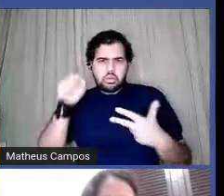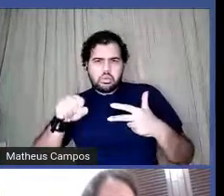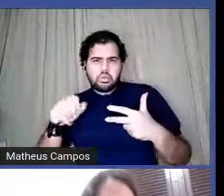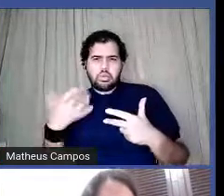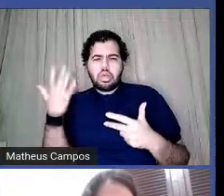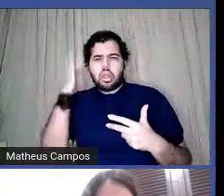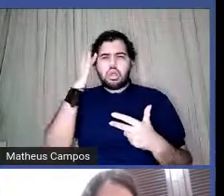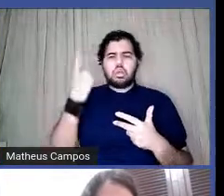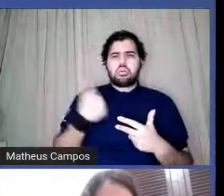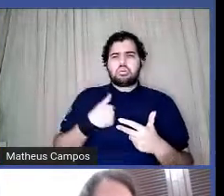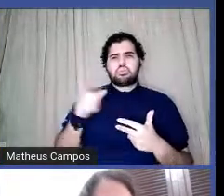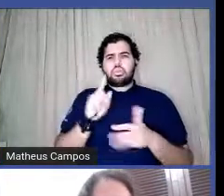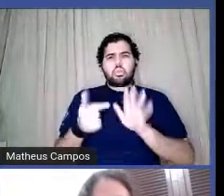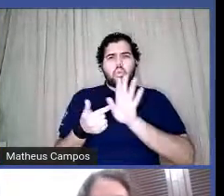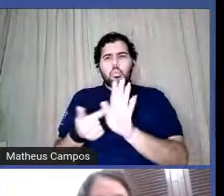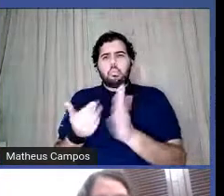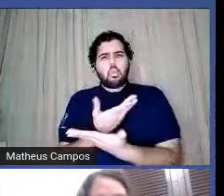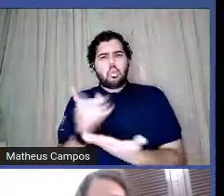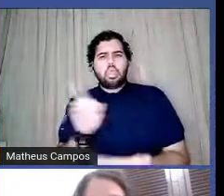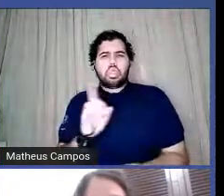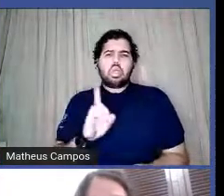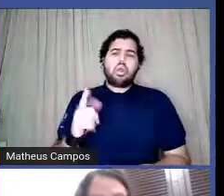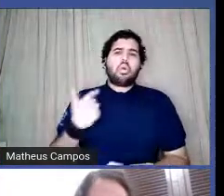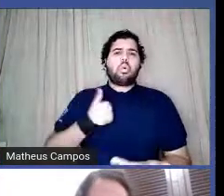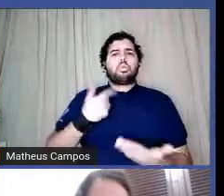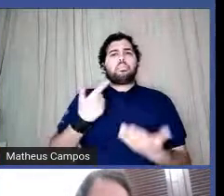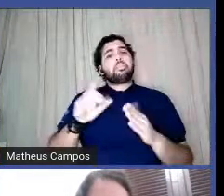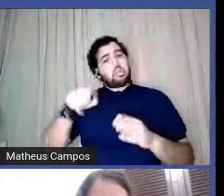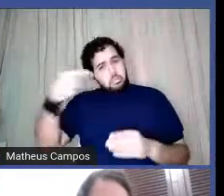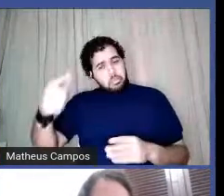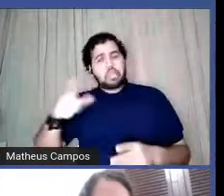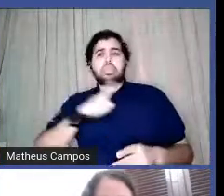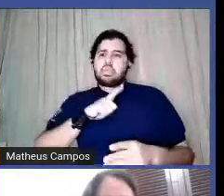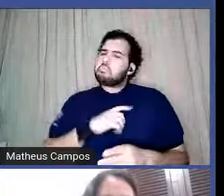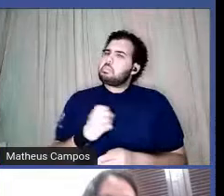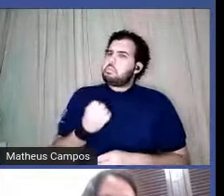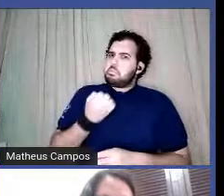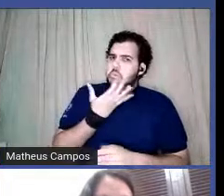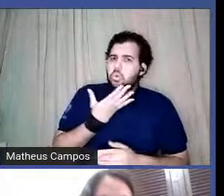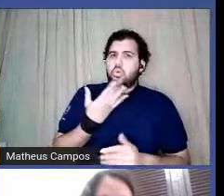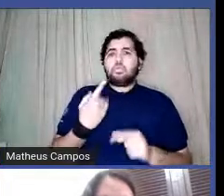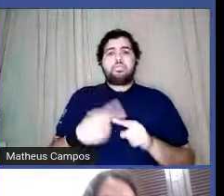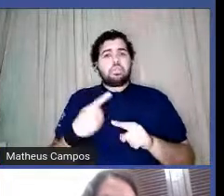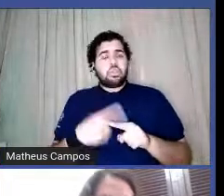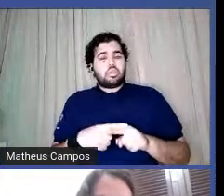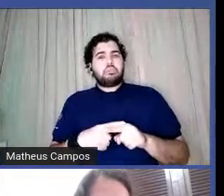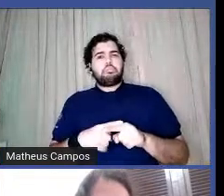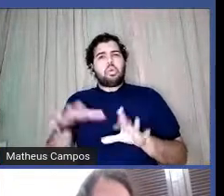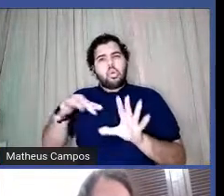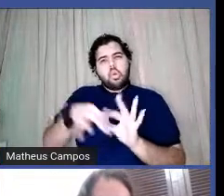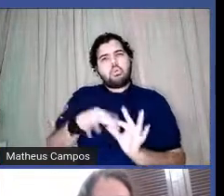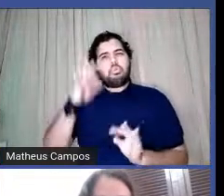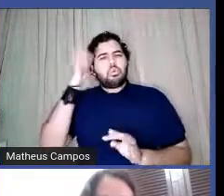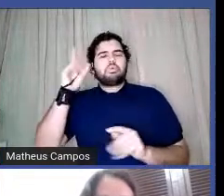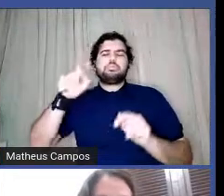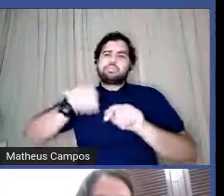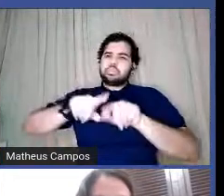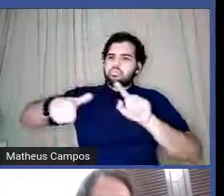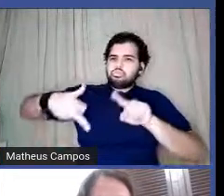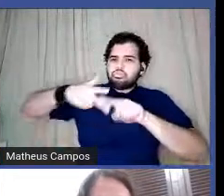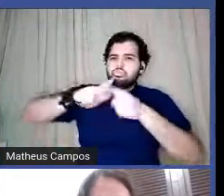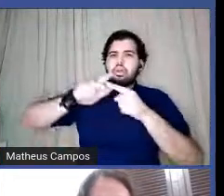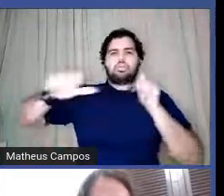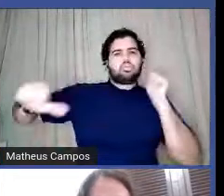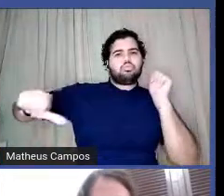que não é o que eu trouxe para vocês, mas que também é muito bom, assim, e que tem esse pensamento de desconstrução, né? Desse